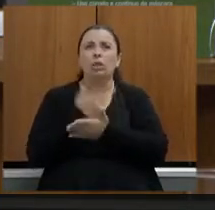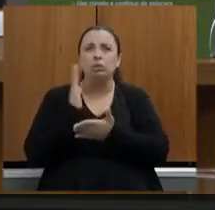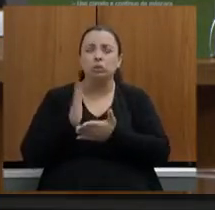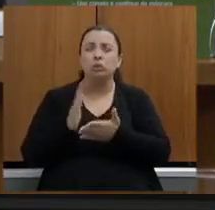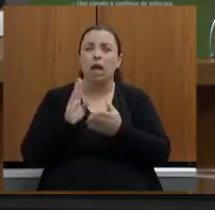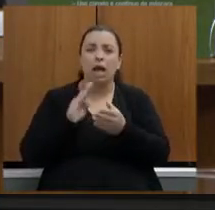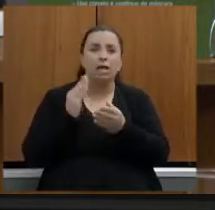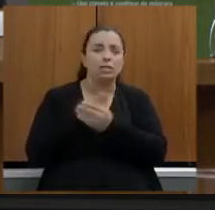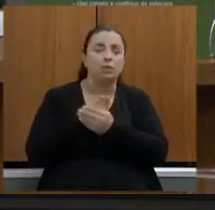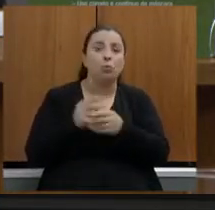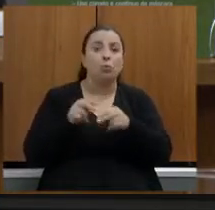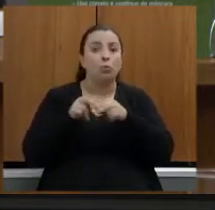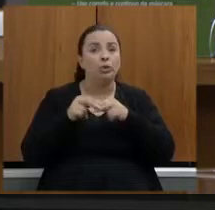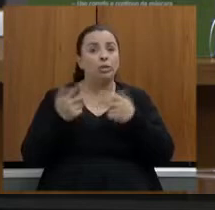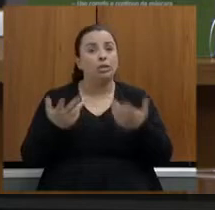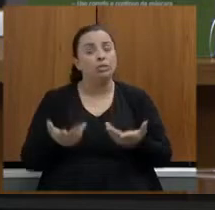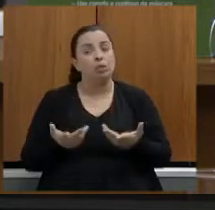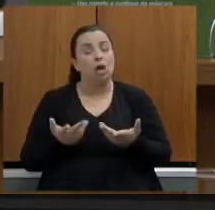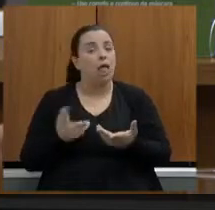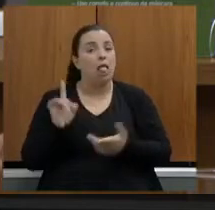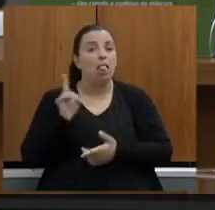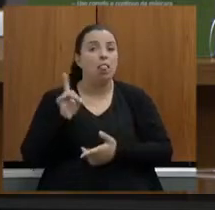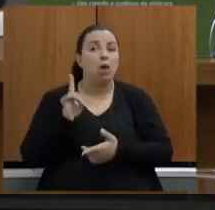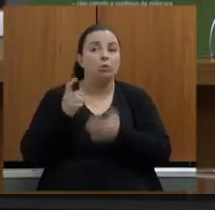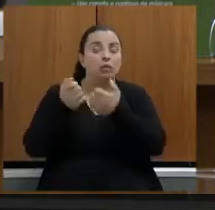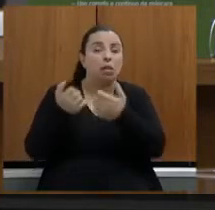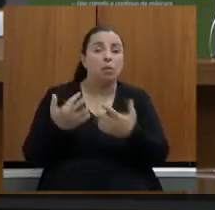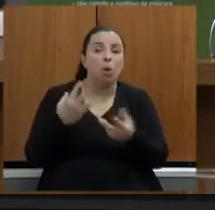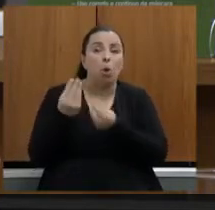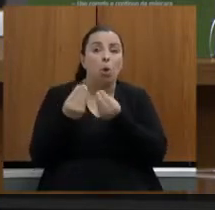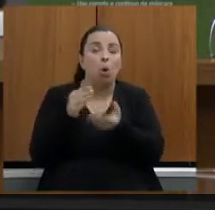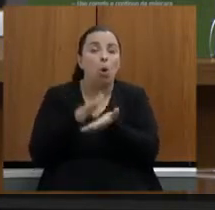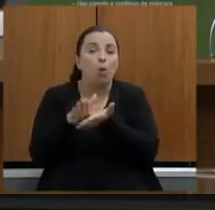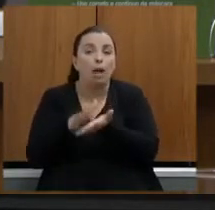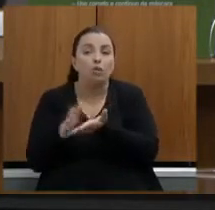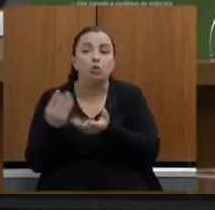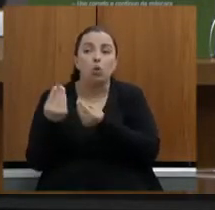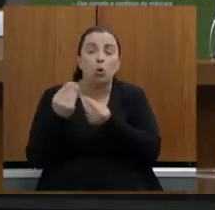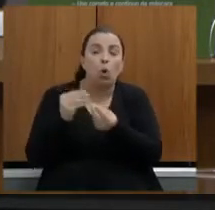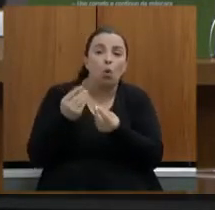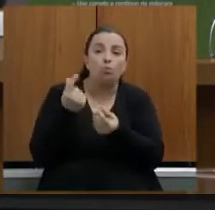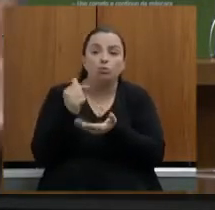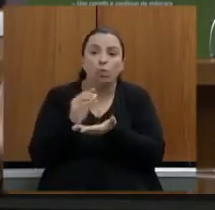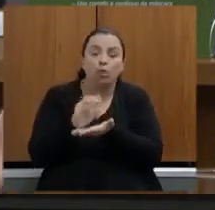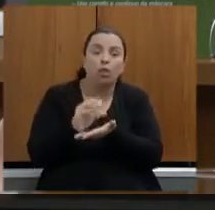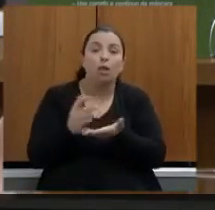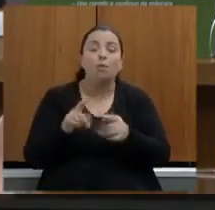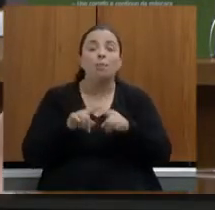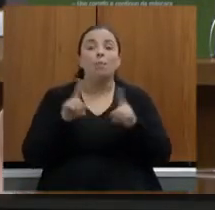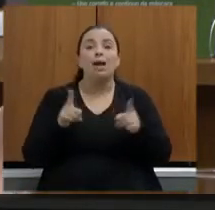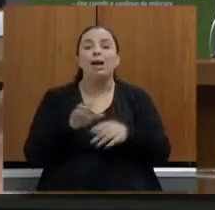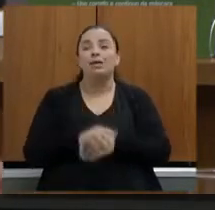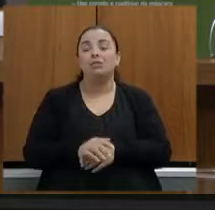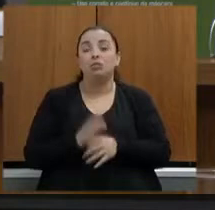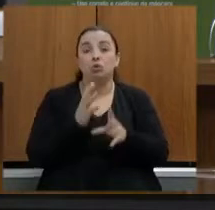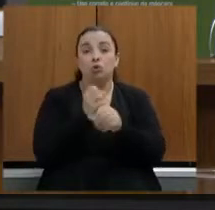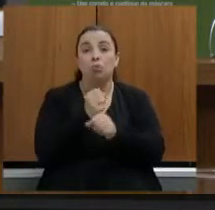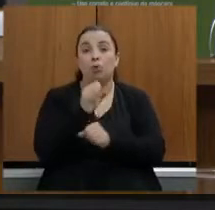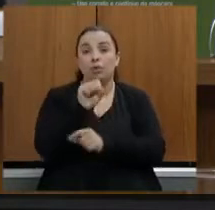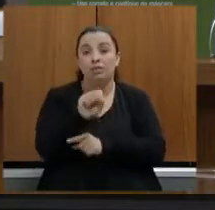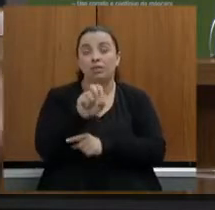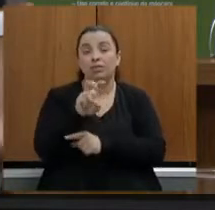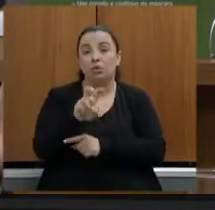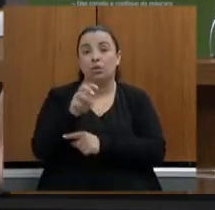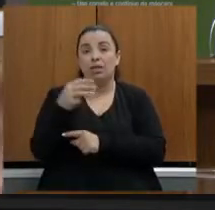não prestando contas mas foi uma questão bastante pontual dado são 853 municípios